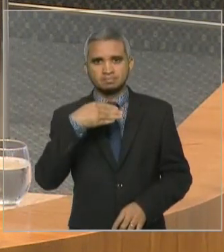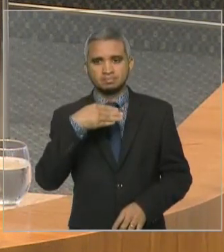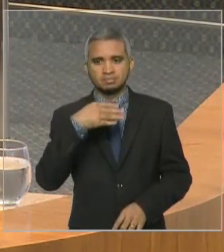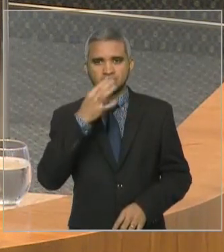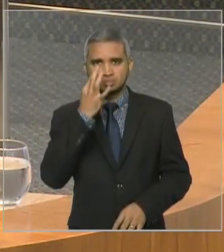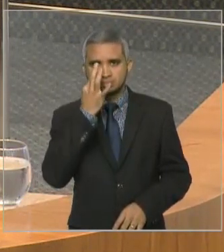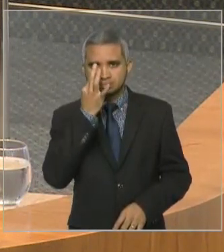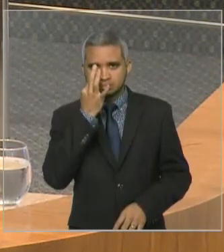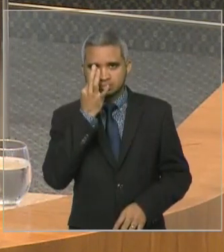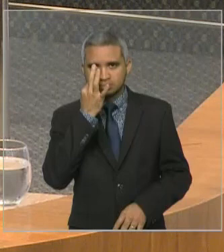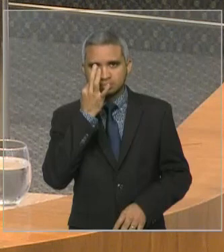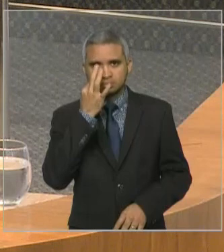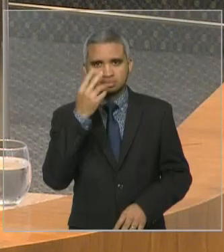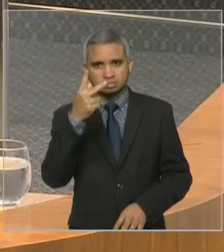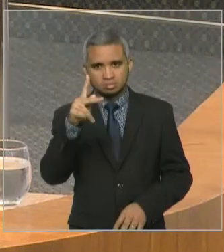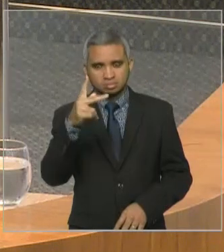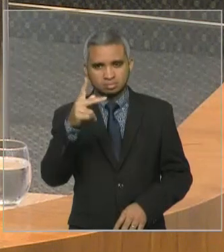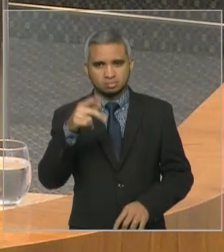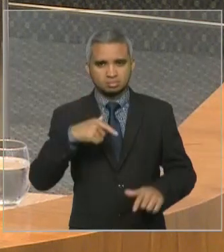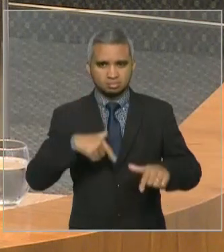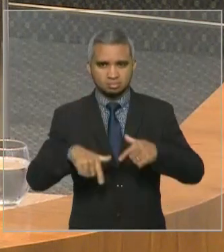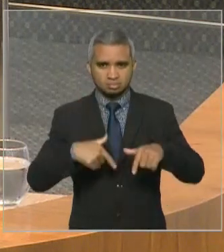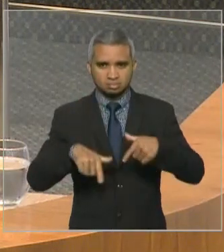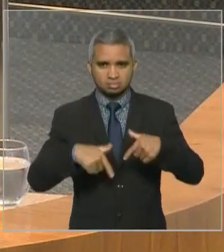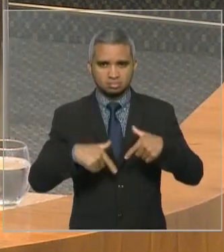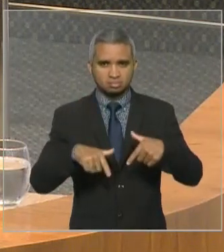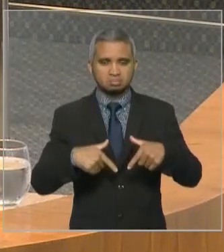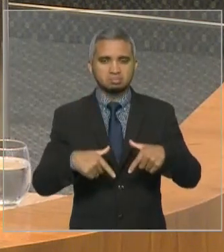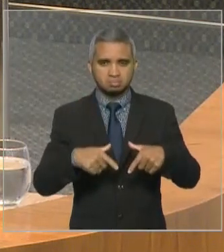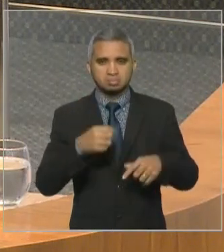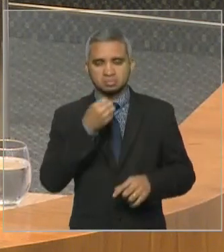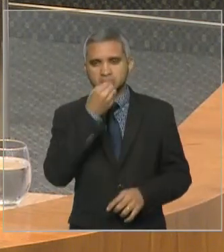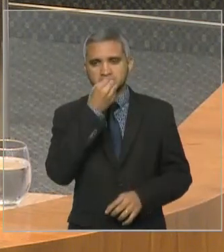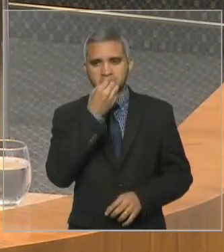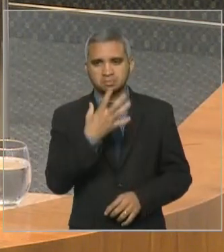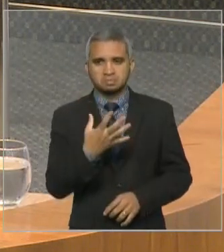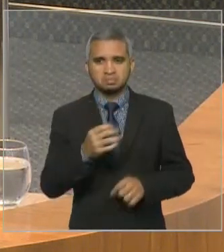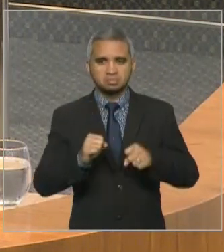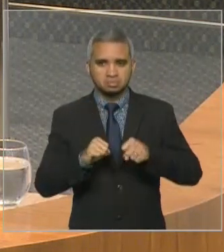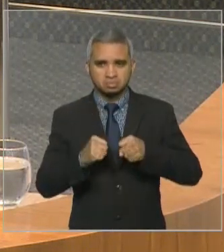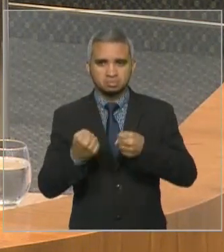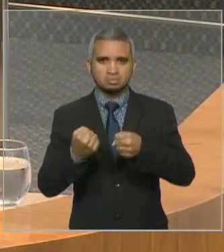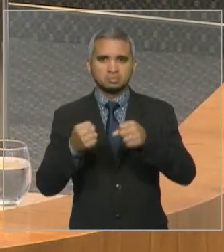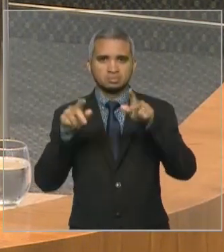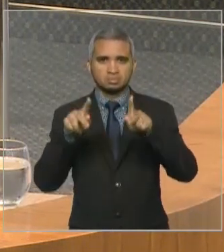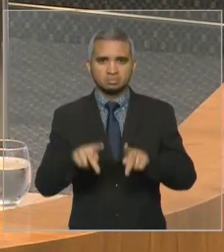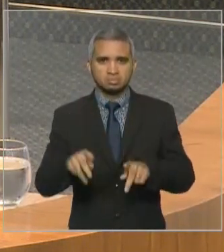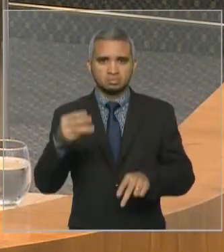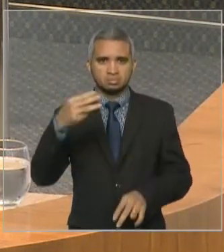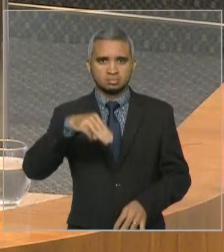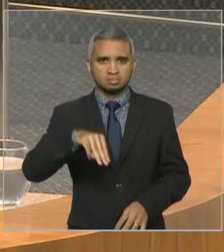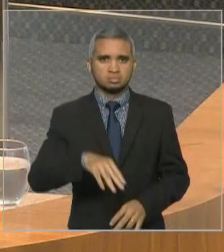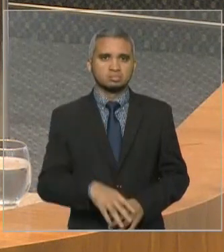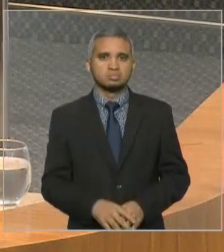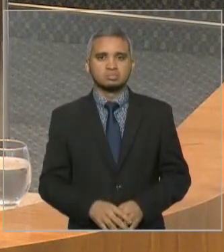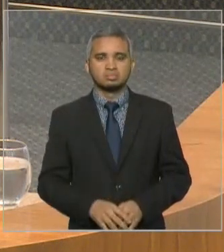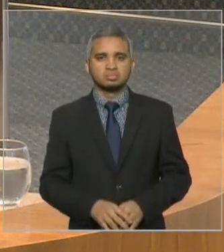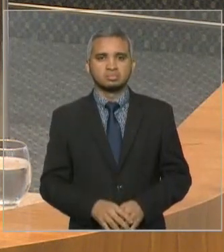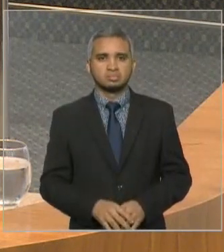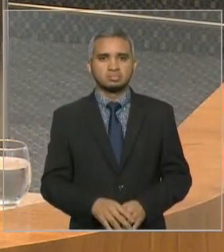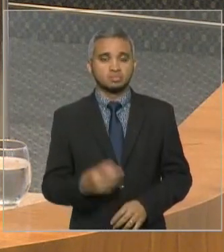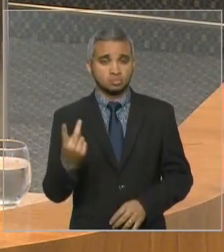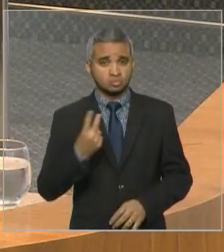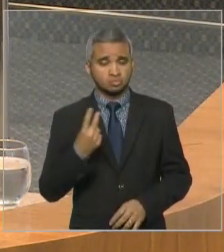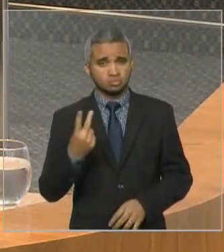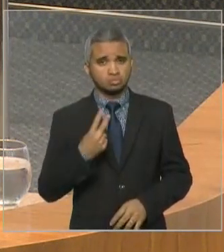do grande trabalho que V. Exª realiza em defesa do povo do Maranhão. e dizer que boa parte das coisas nós fizemos juntos.